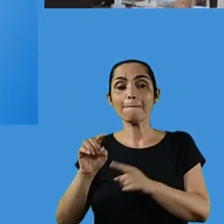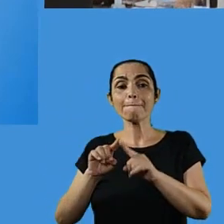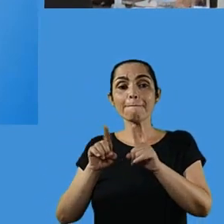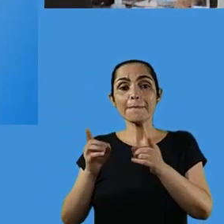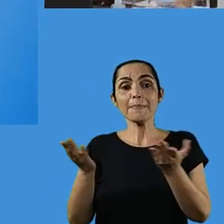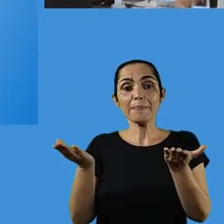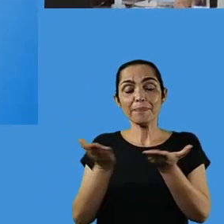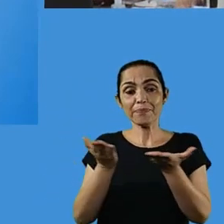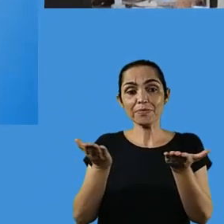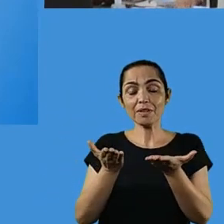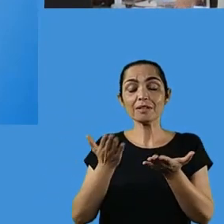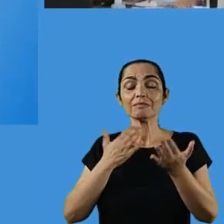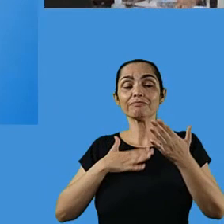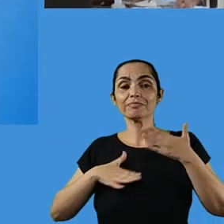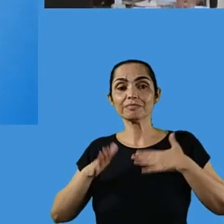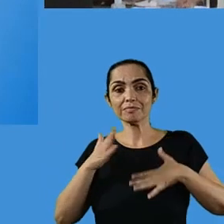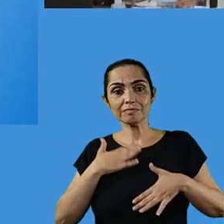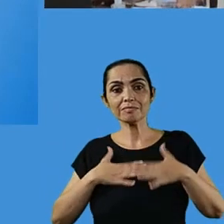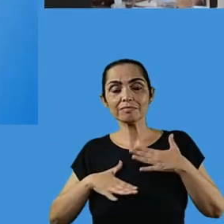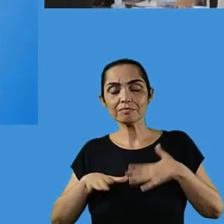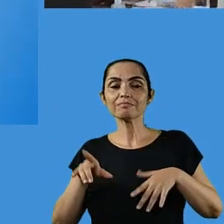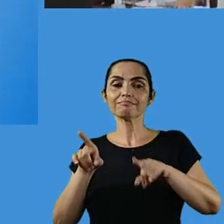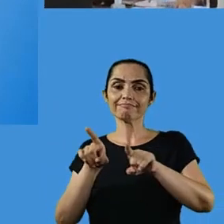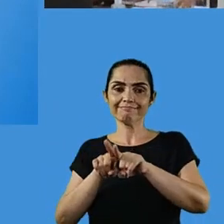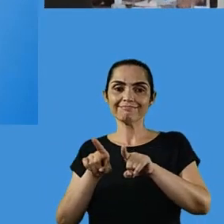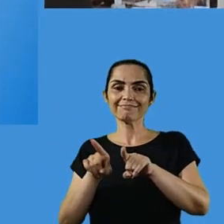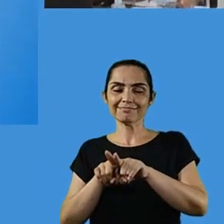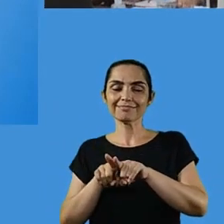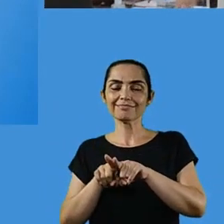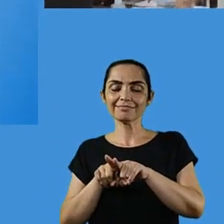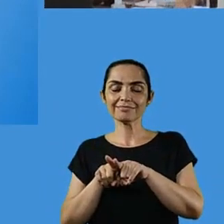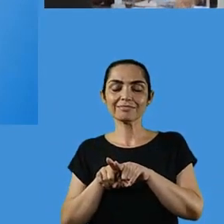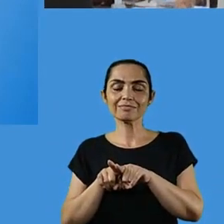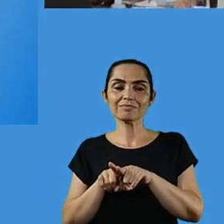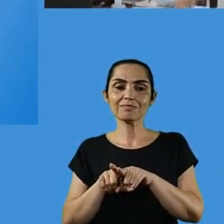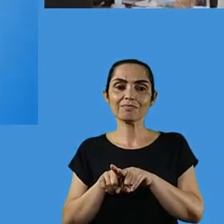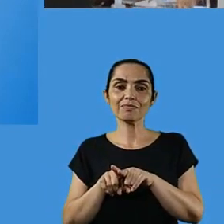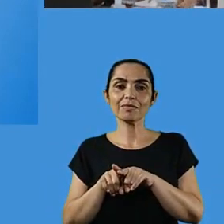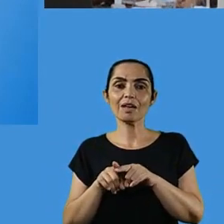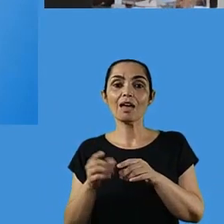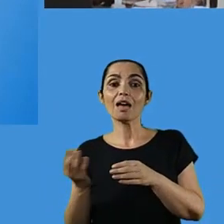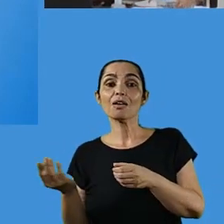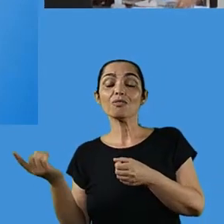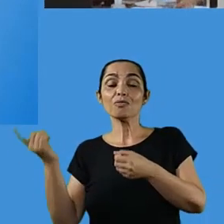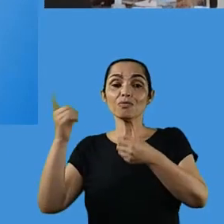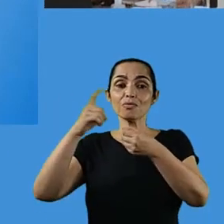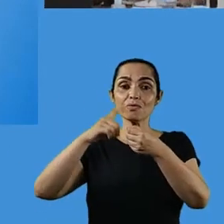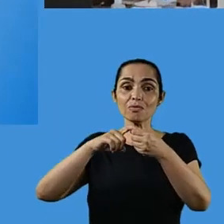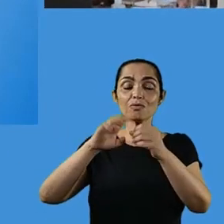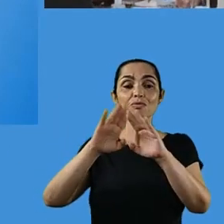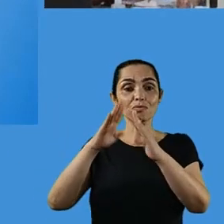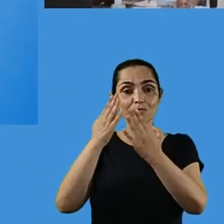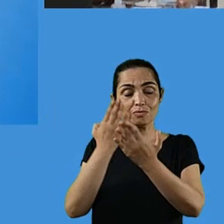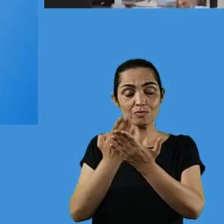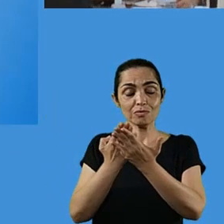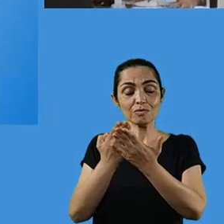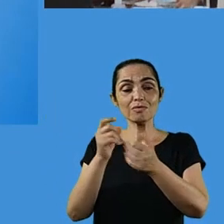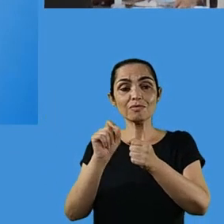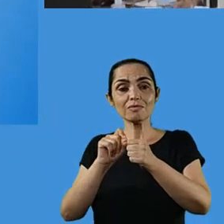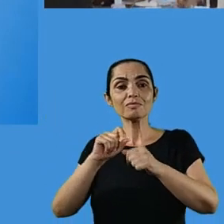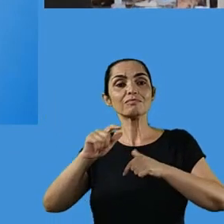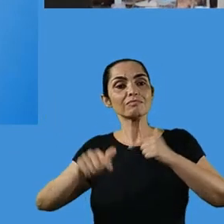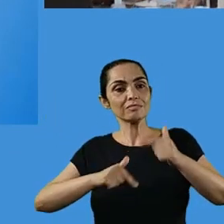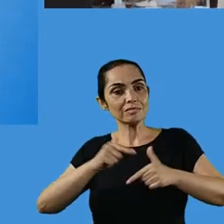deixá-los. Então, eles vão vir para o nosso presencial e a gente pode fazer esse trabalho com muita tranquilidade,